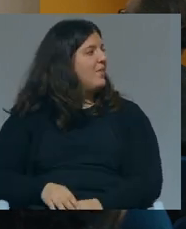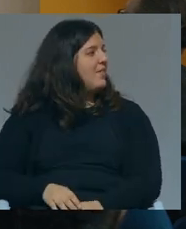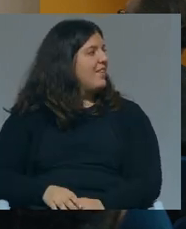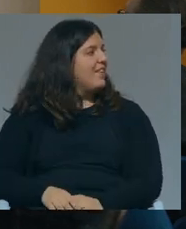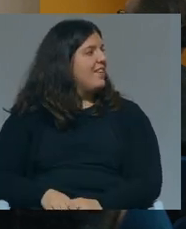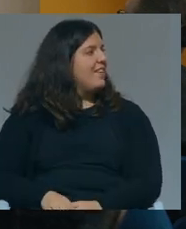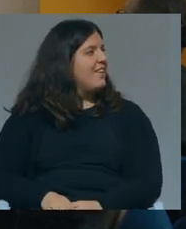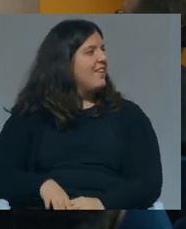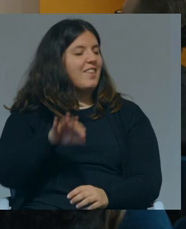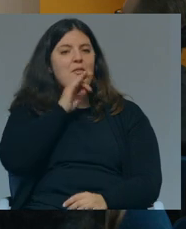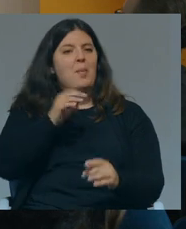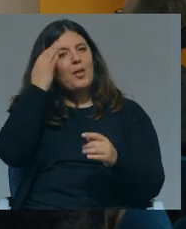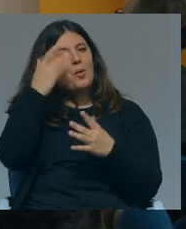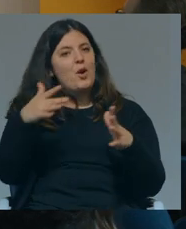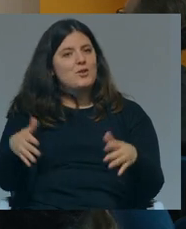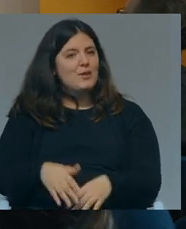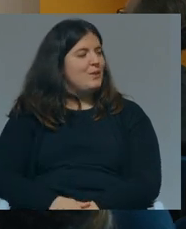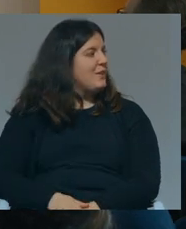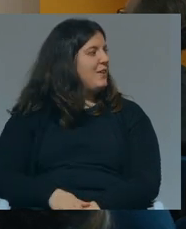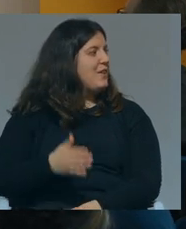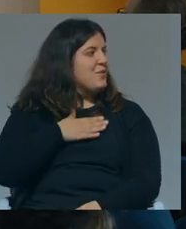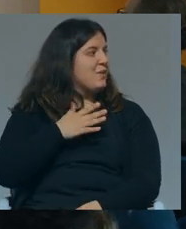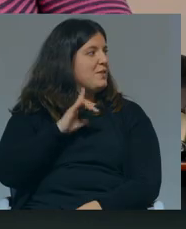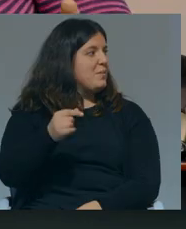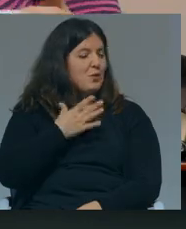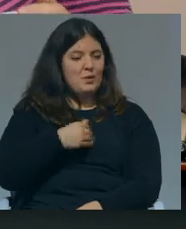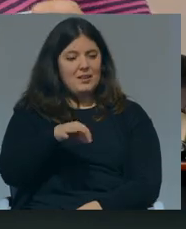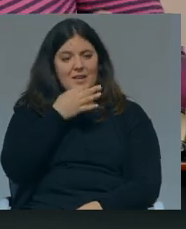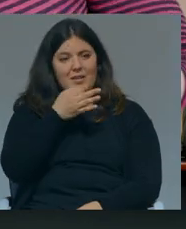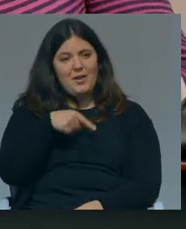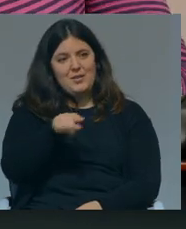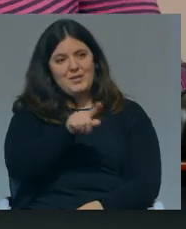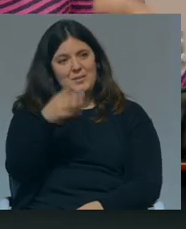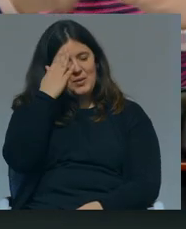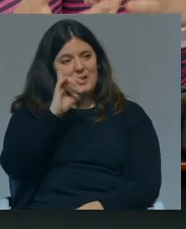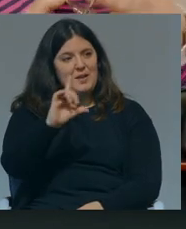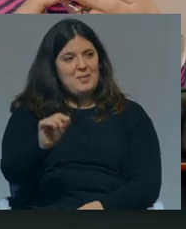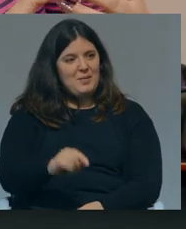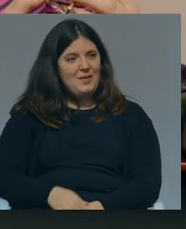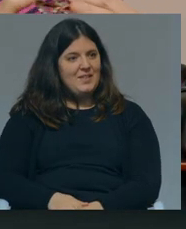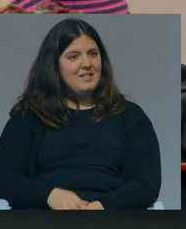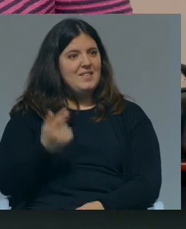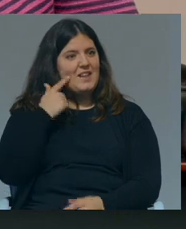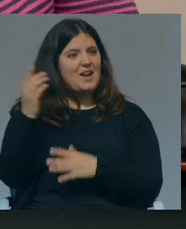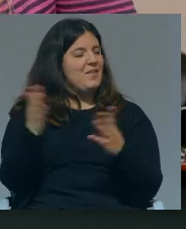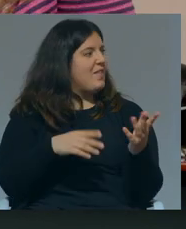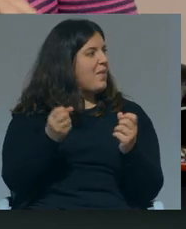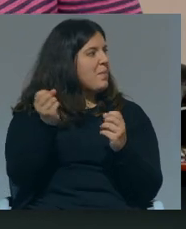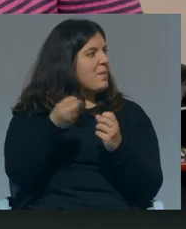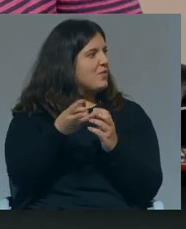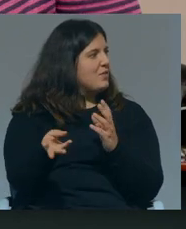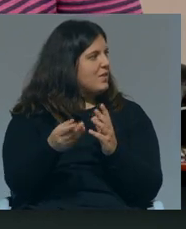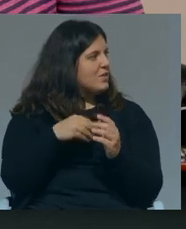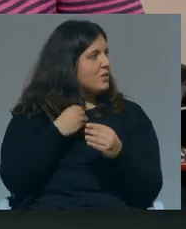da família numerosa não queres ir para não não eu gosto de estar aqui a falar convosco mas acho que tenho de ir mas é